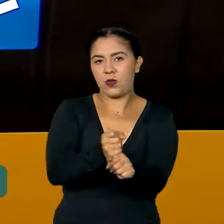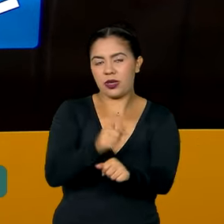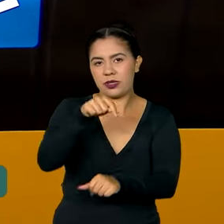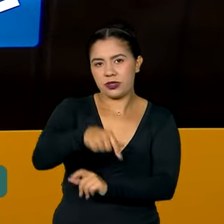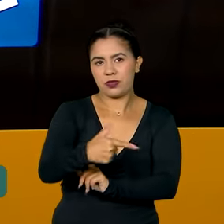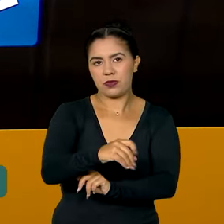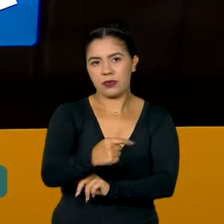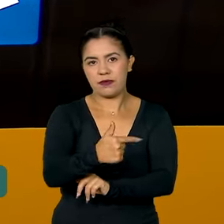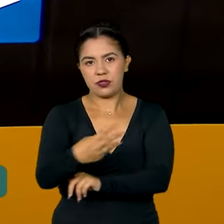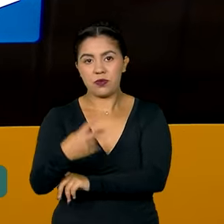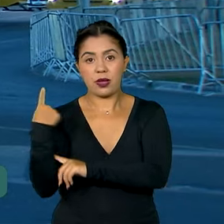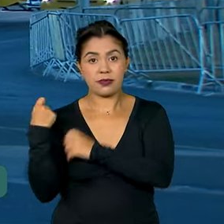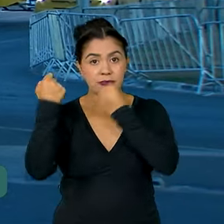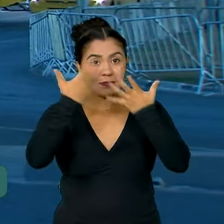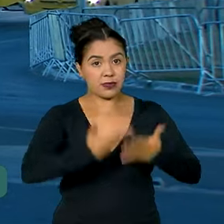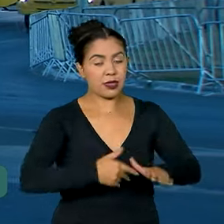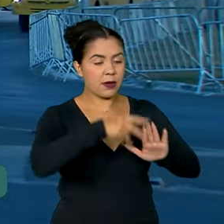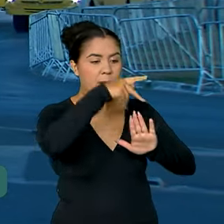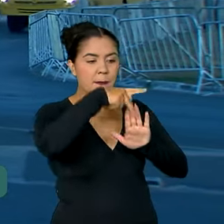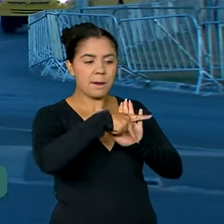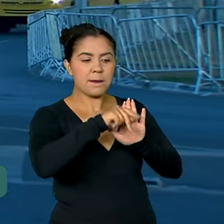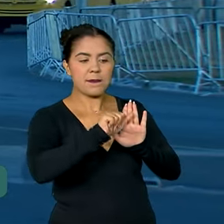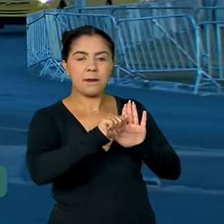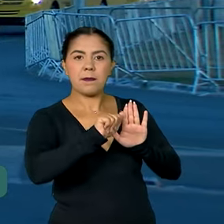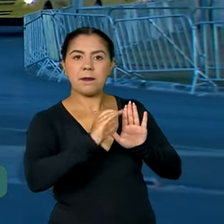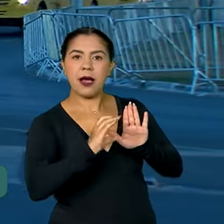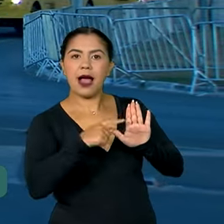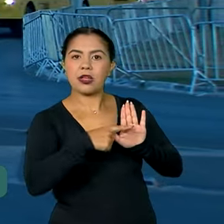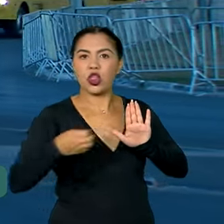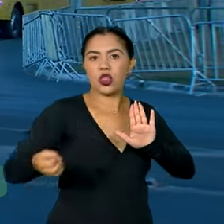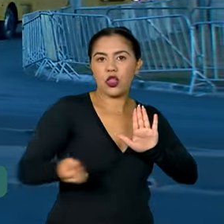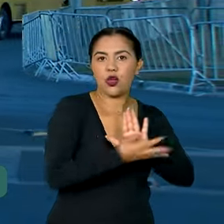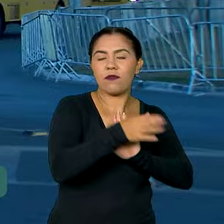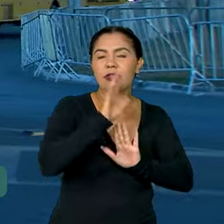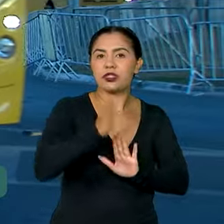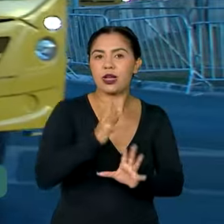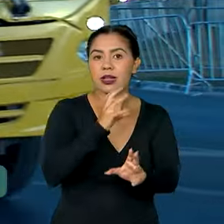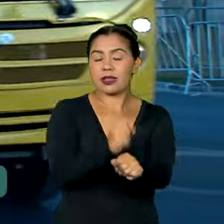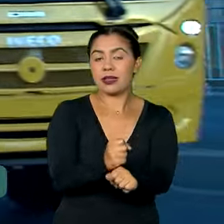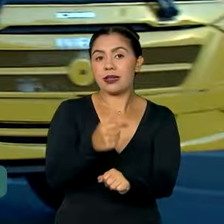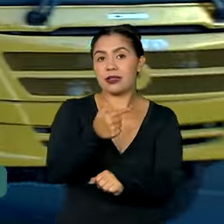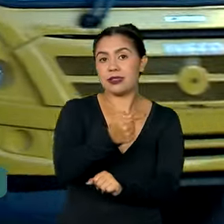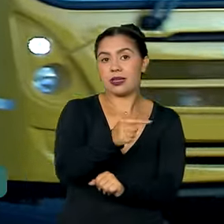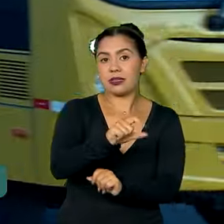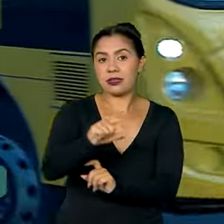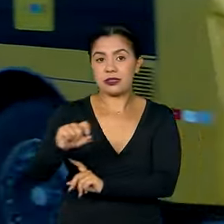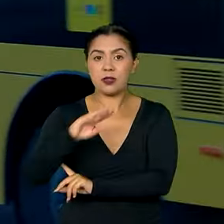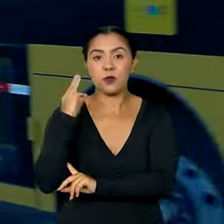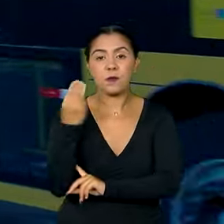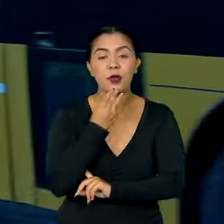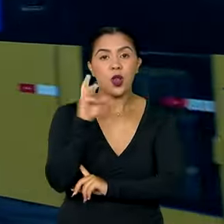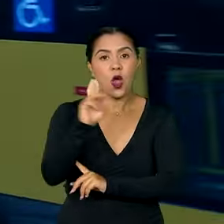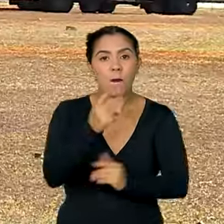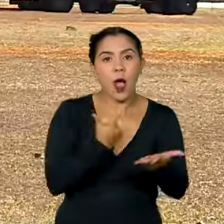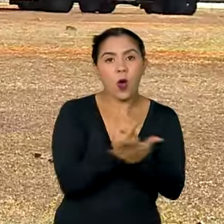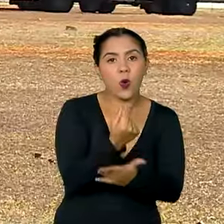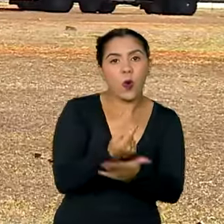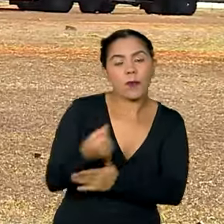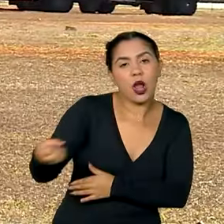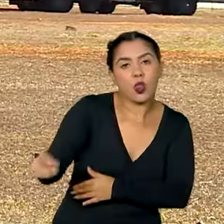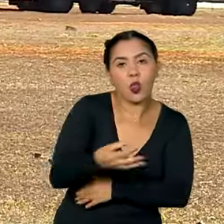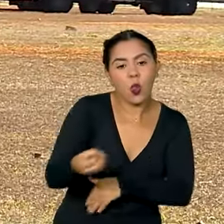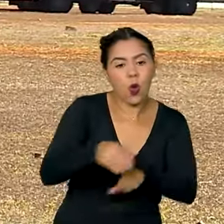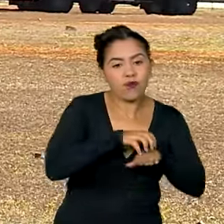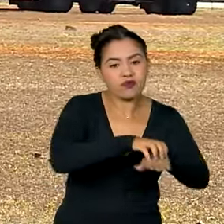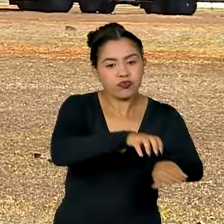O novo PAC já tem previsto um investimento de 711 milhões de reais para a compra de novos veículos, que